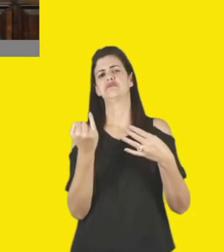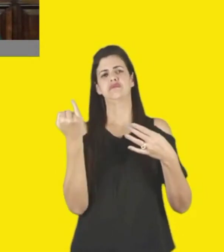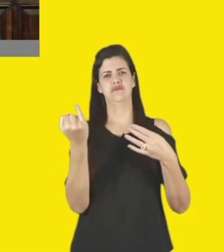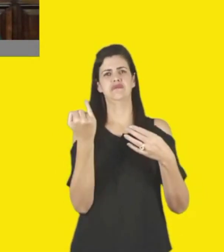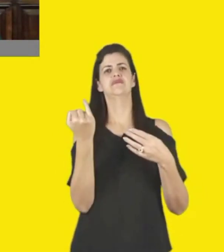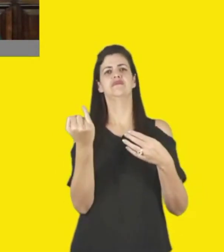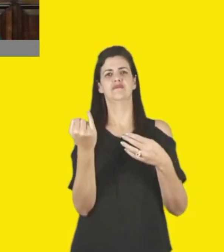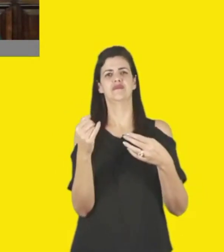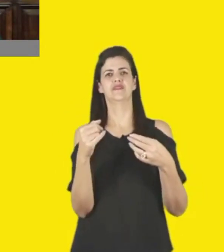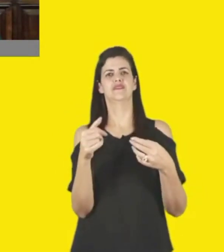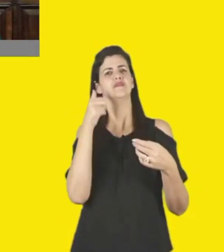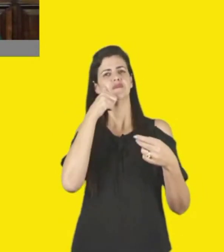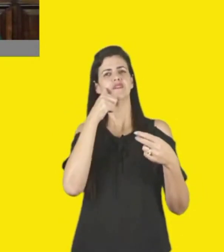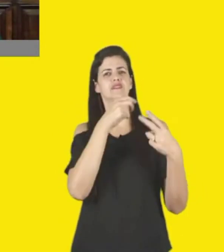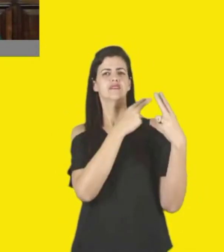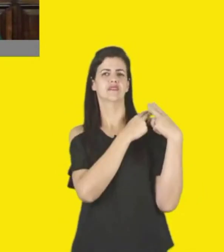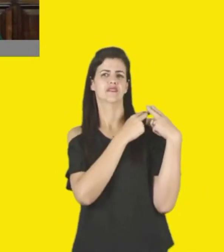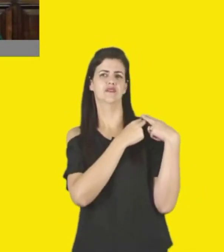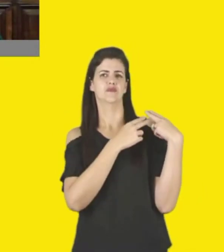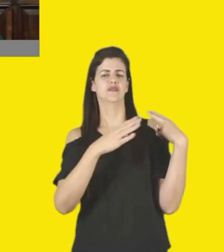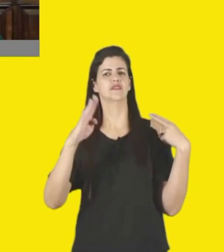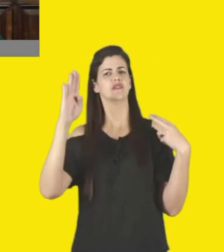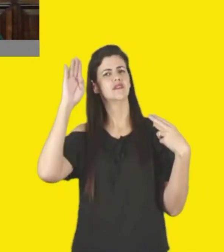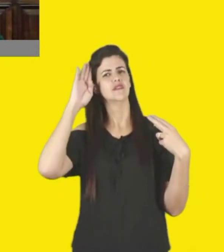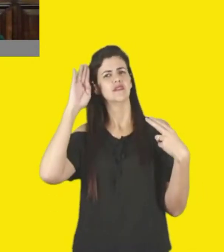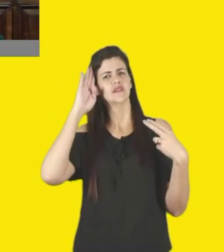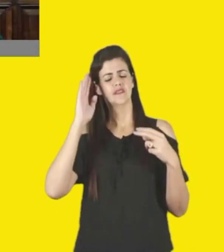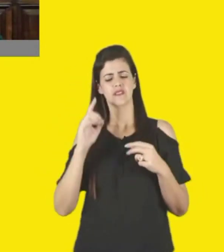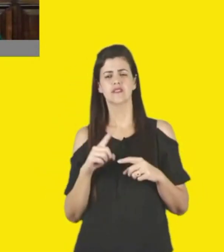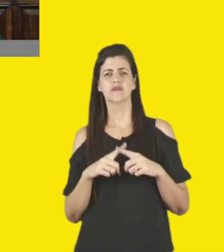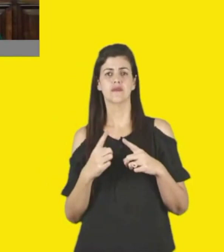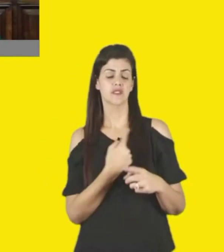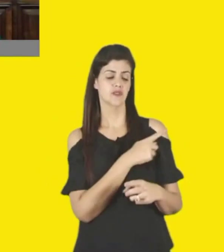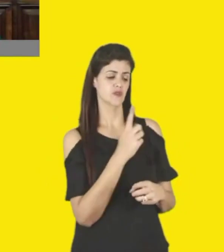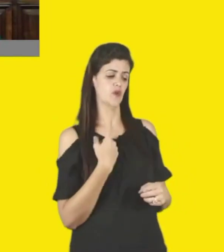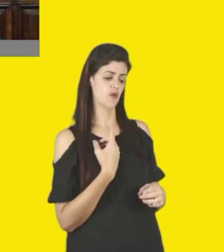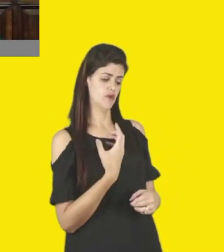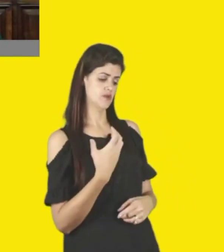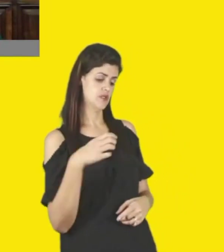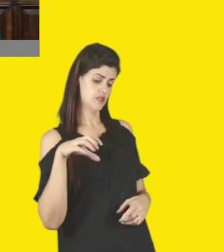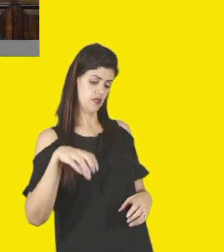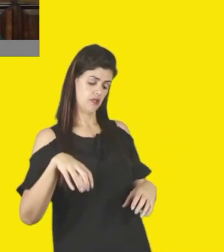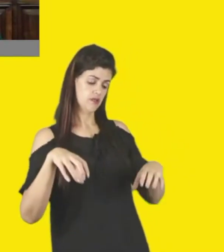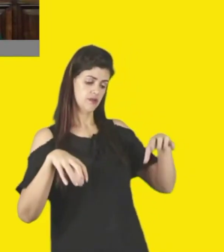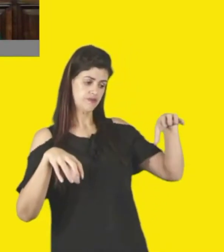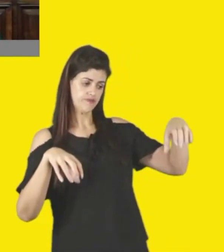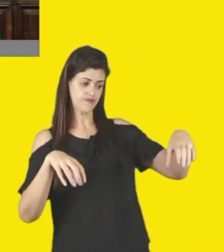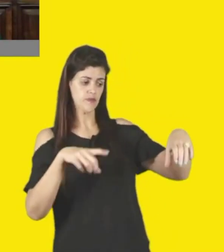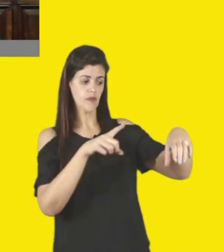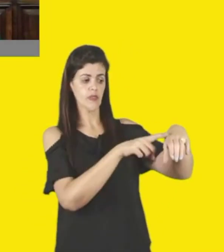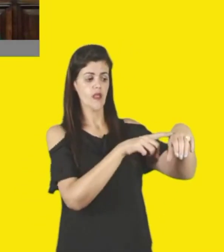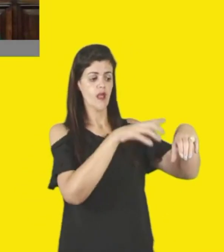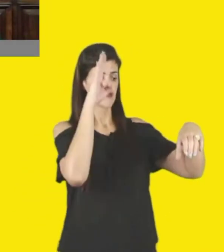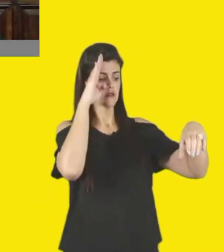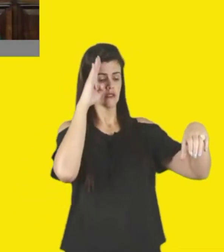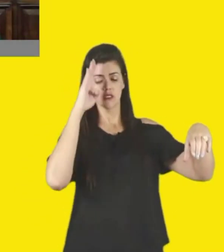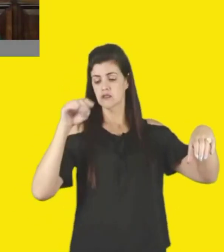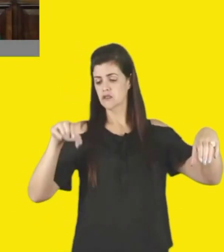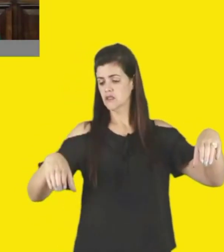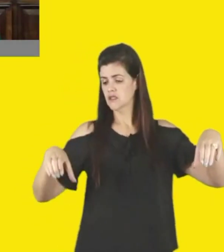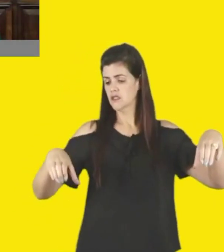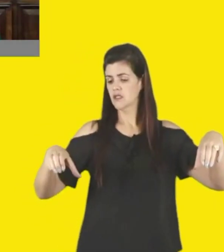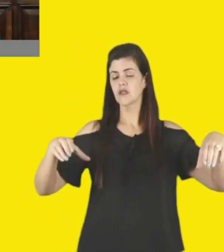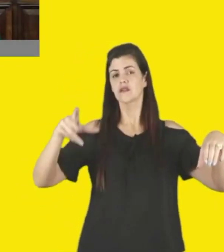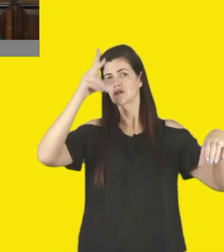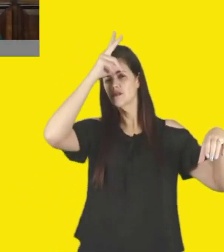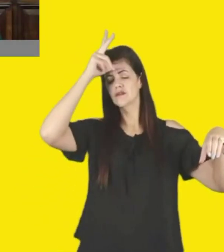mas permite com que nós, do lado de cá, que muitas vezes, né, mesmo no âmbito do Estado, a